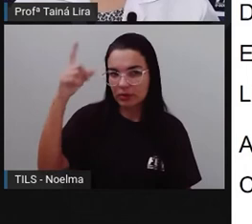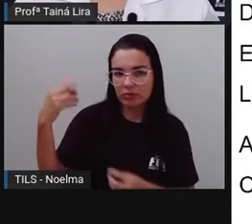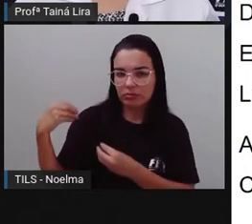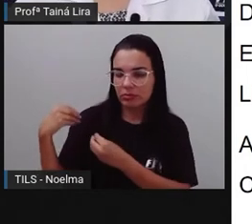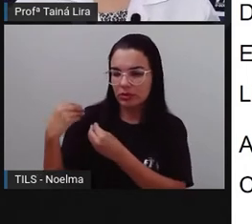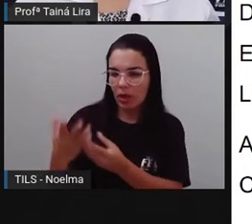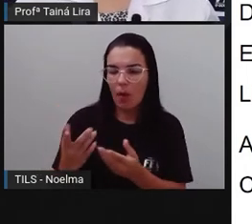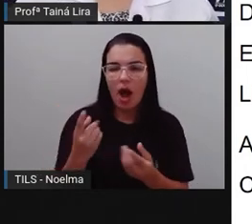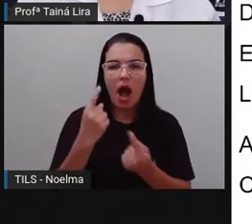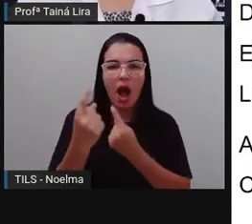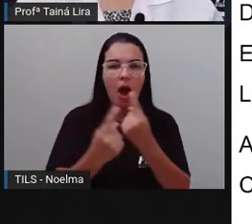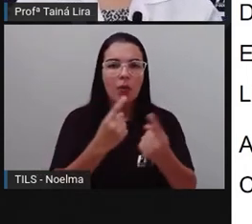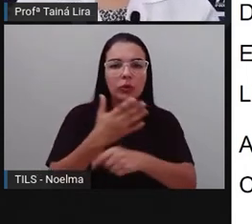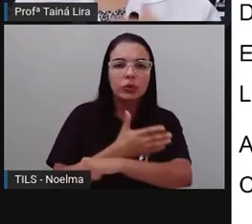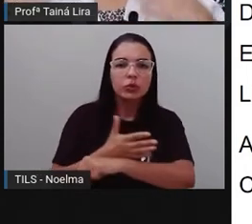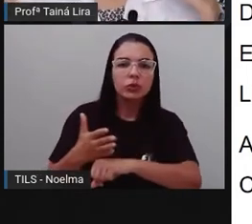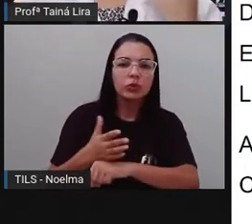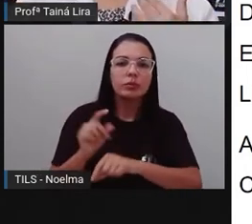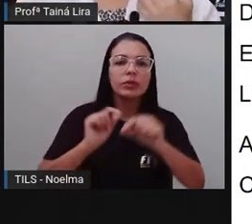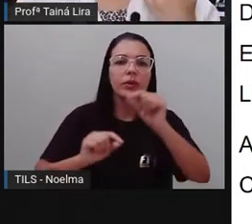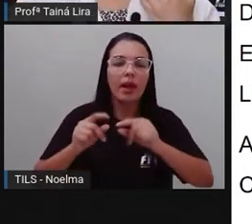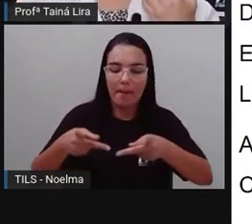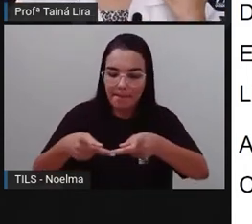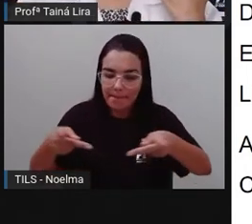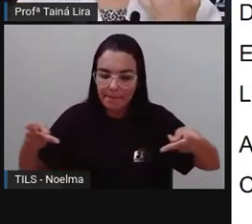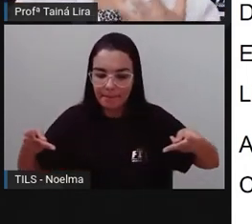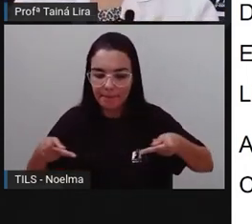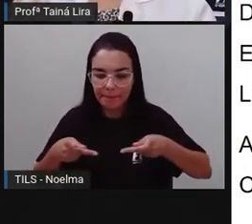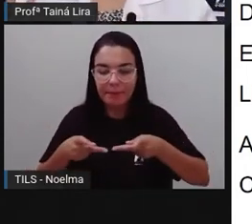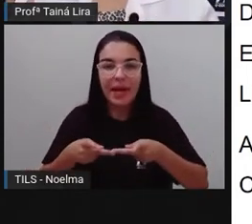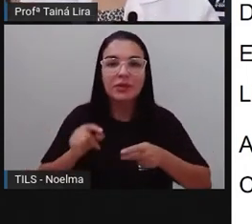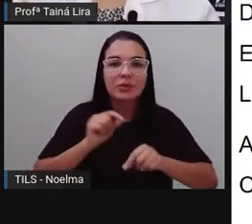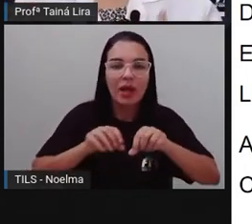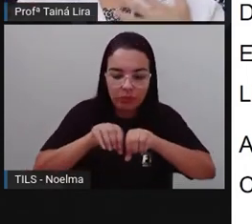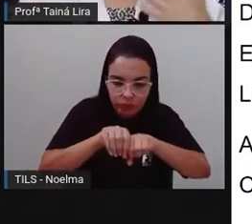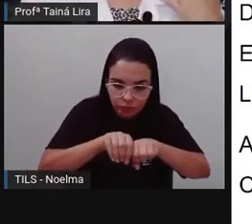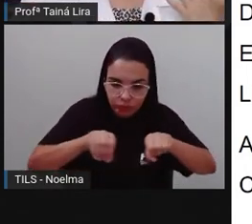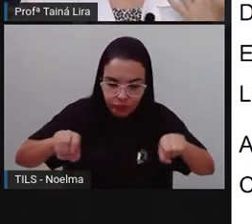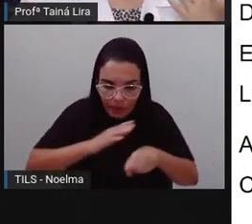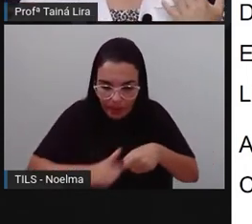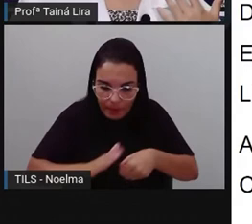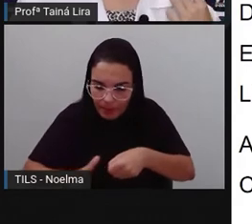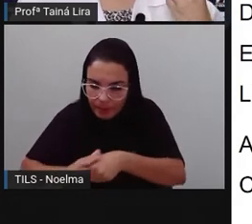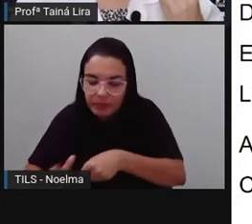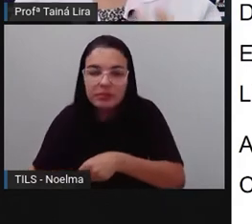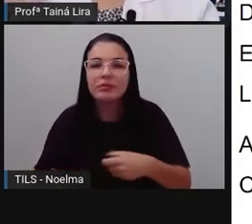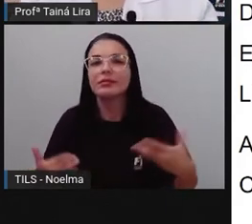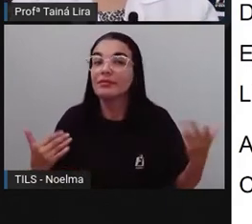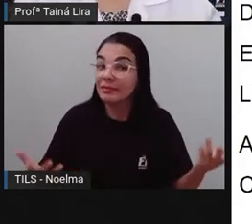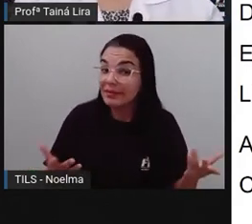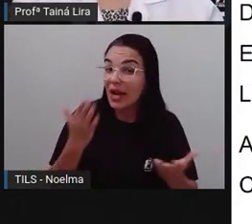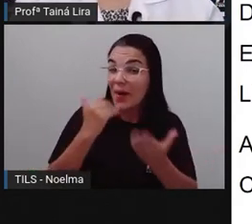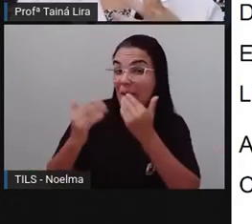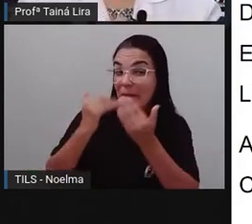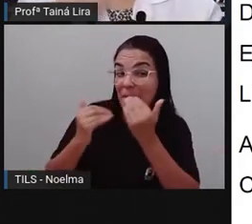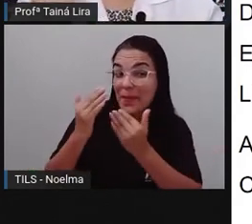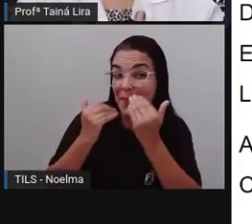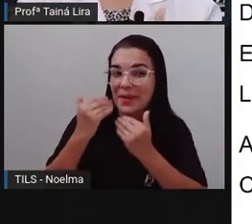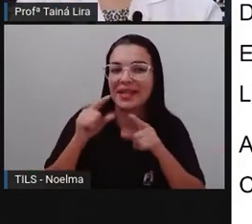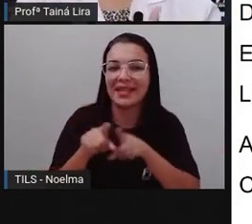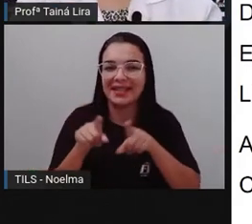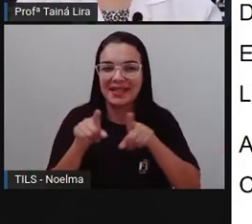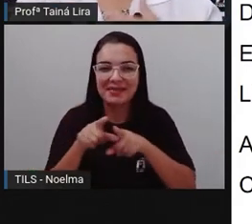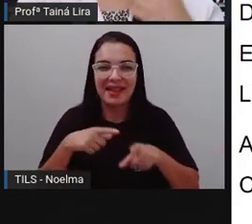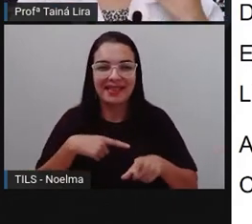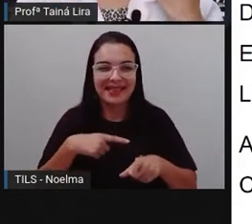alguns costumes, como, por exemplo, os pratos à base de linguiça. Então, esse consumo de linguiça que